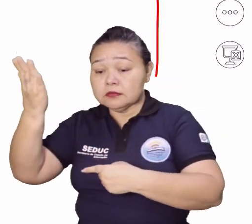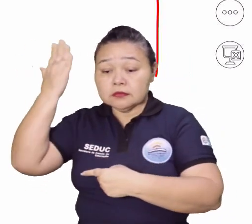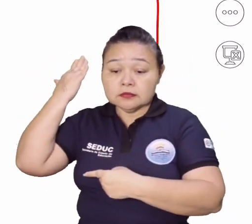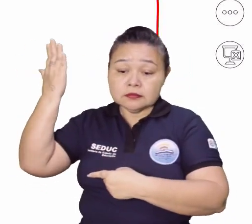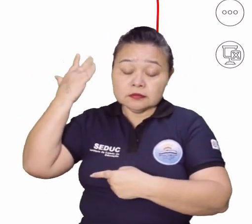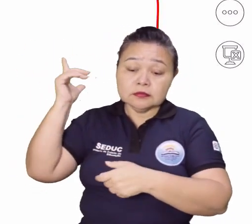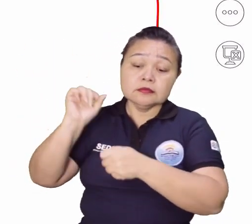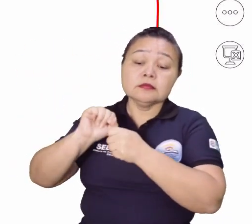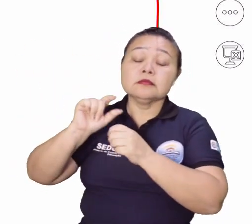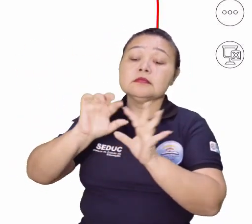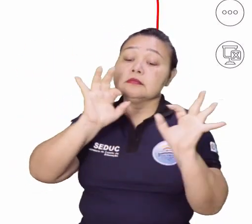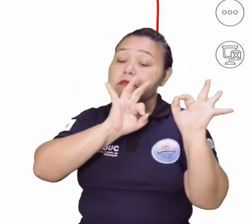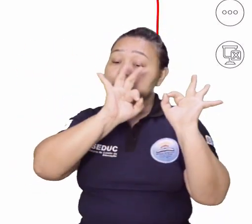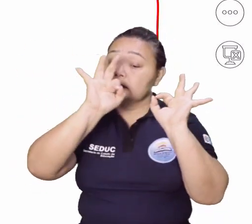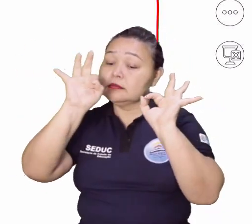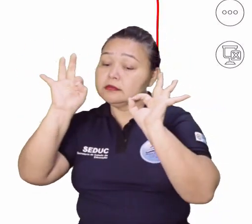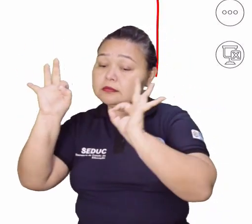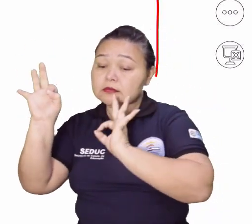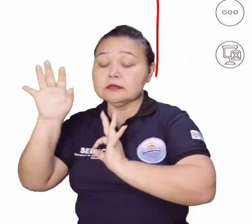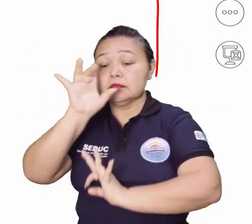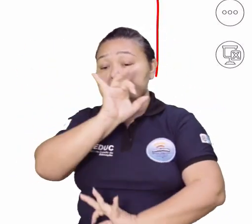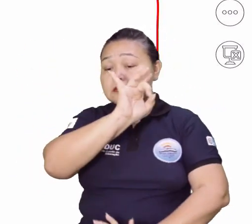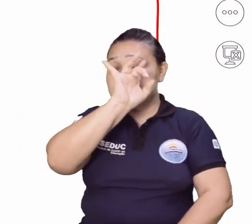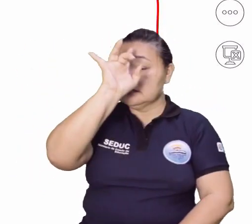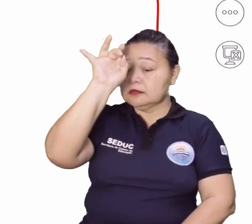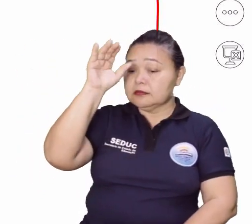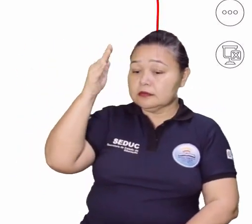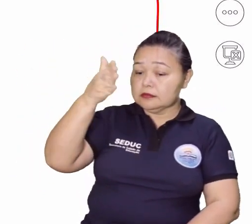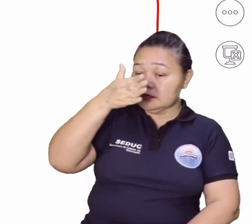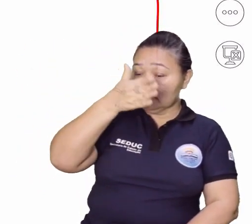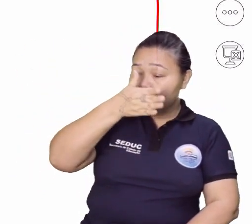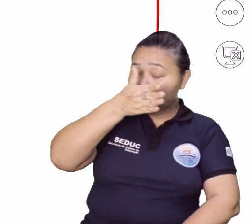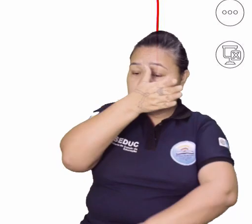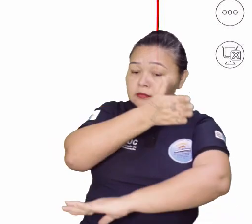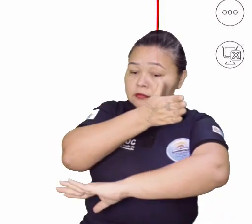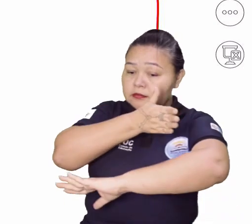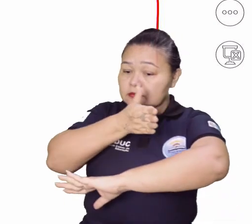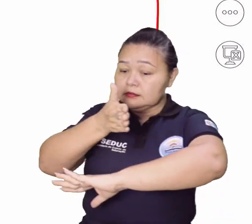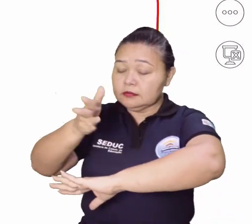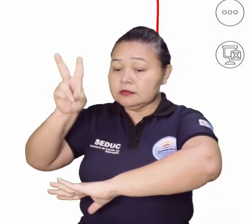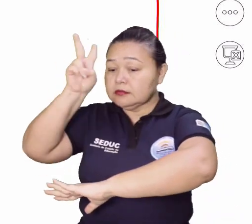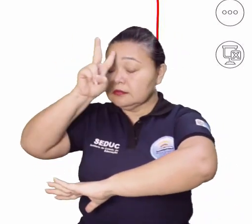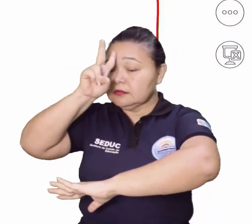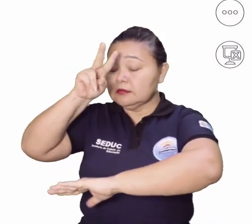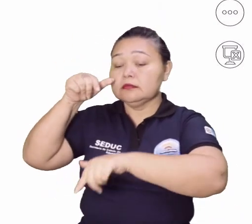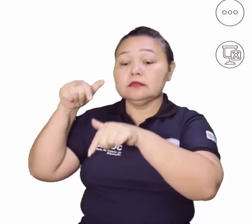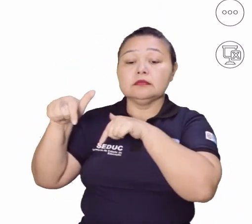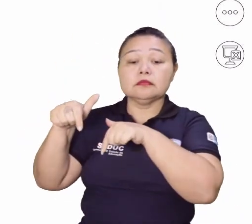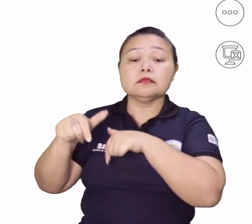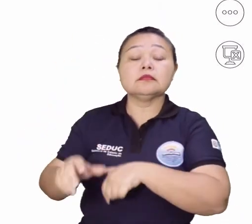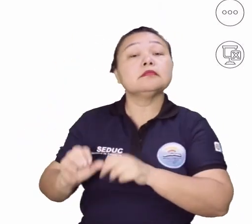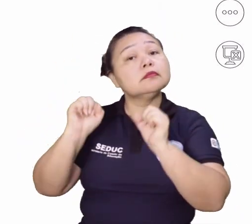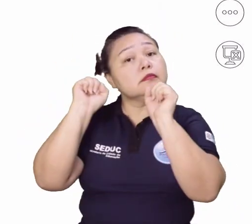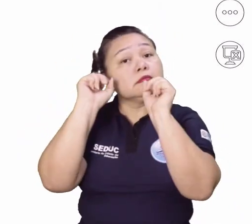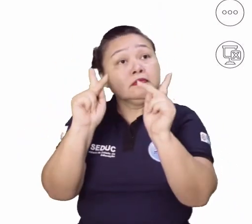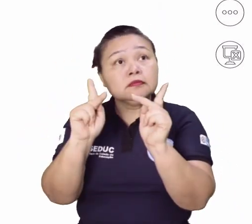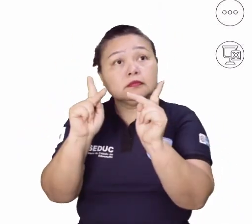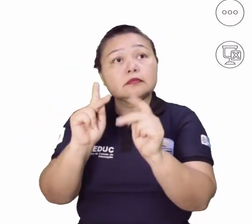na nossa aula que nós temos a explicação de cada parte dessa sobre a questão histórica do trabalho, ok?